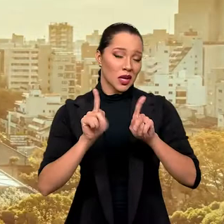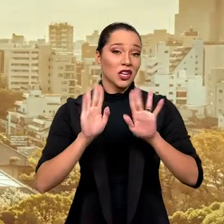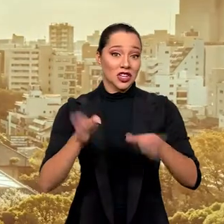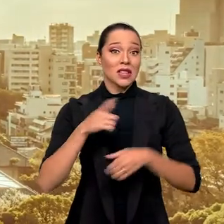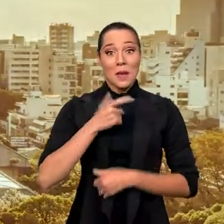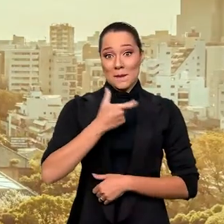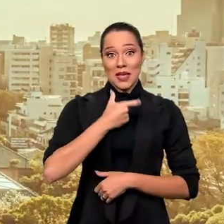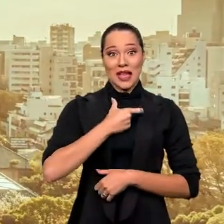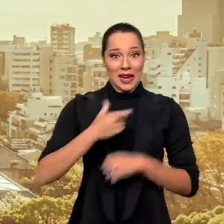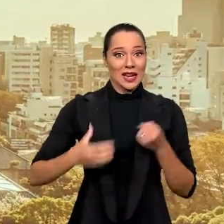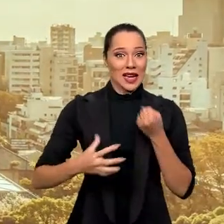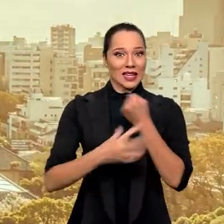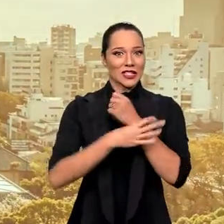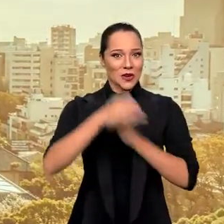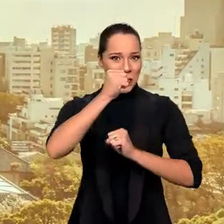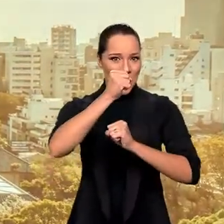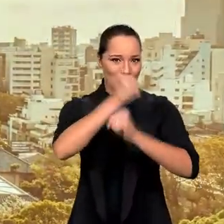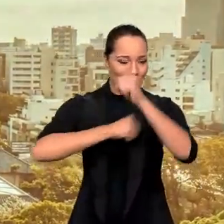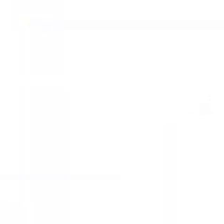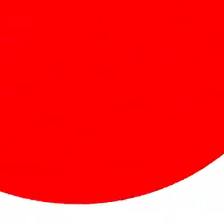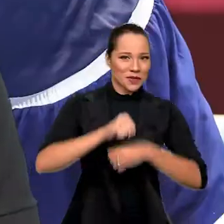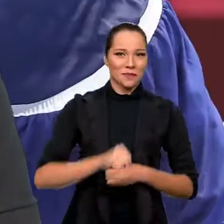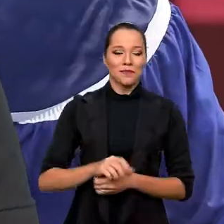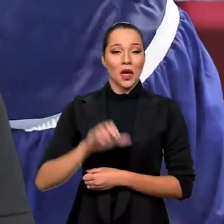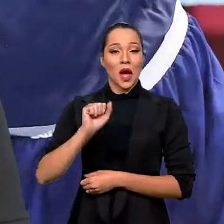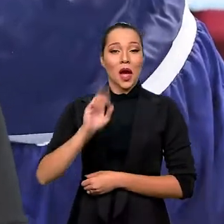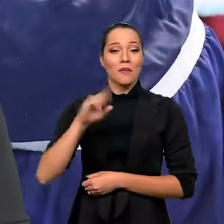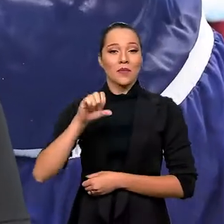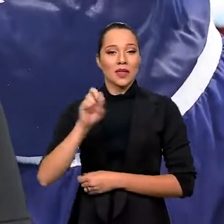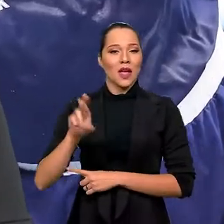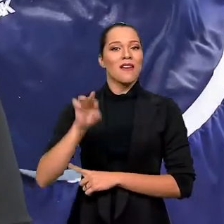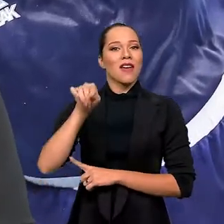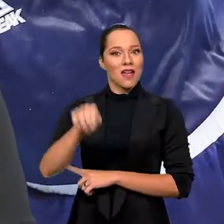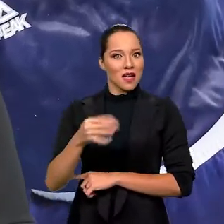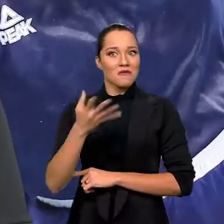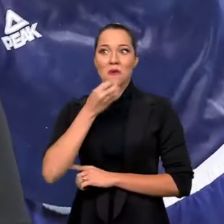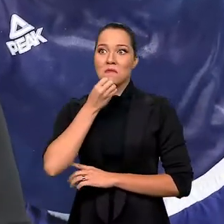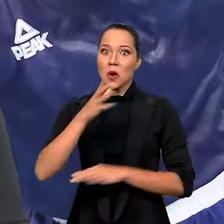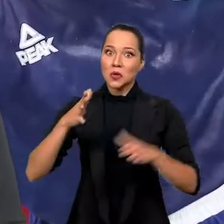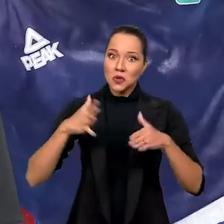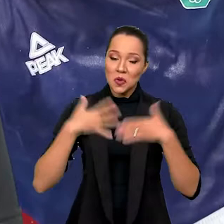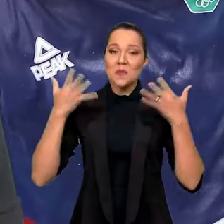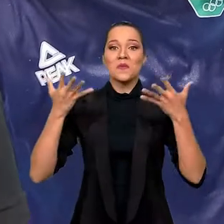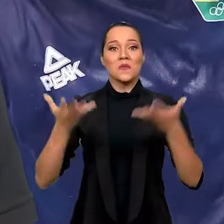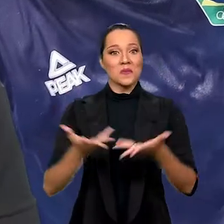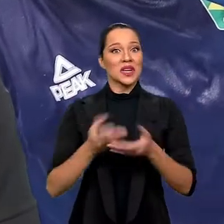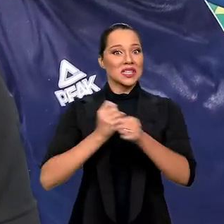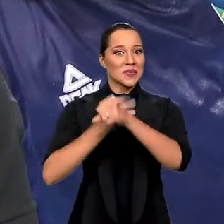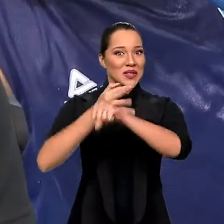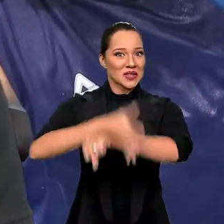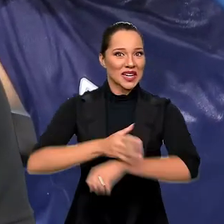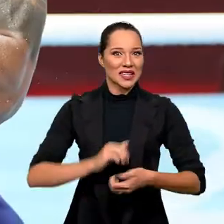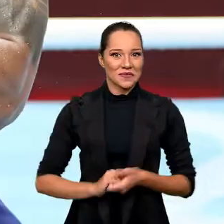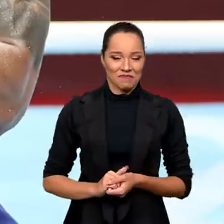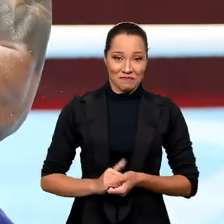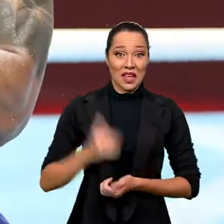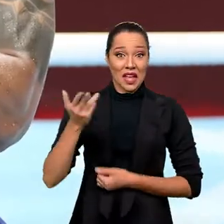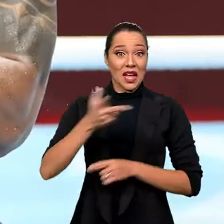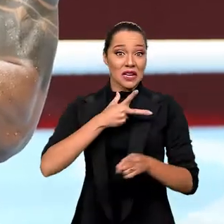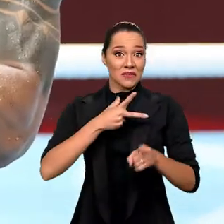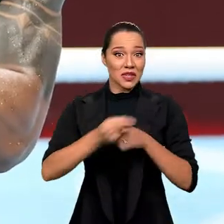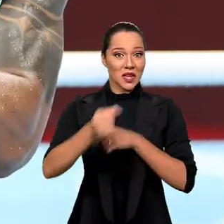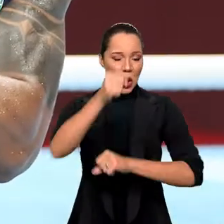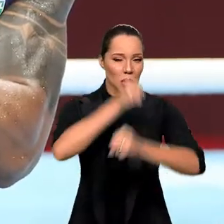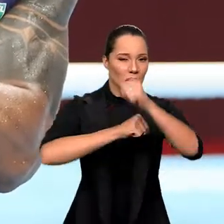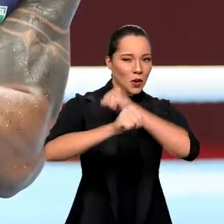tudo bem, já temos medalha garantida no boxe. O Adriano Teixeira foi a grande e boa surpresa nessa madrugada. Ele